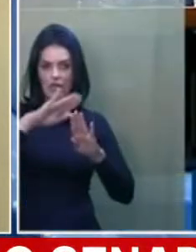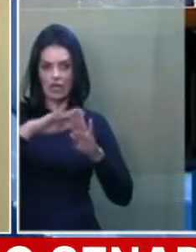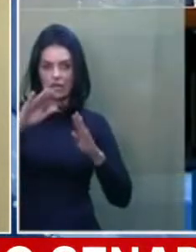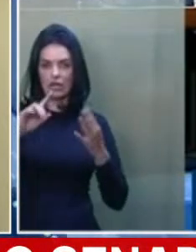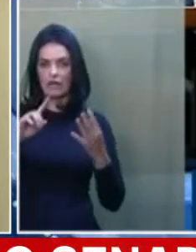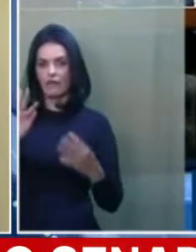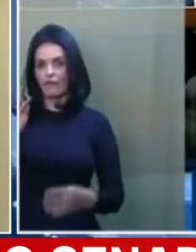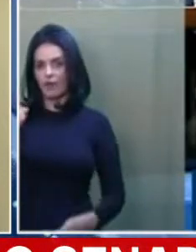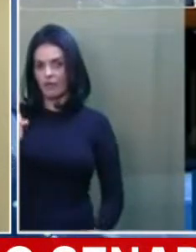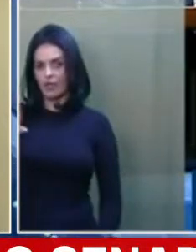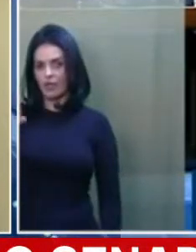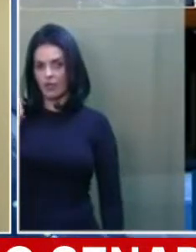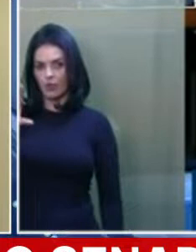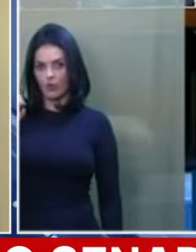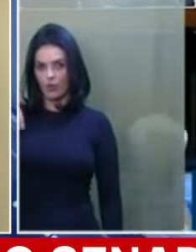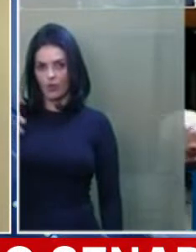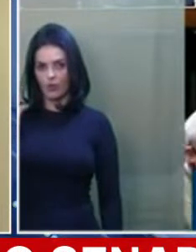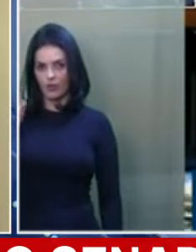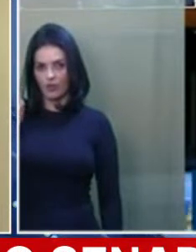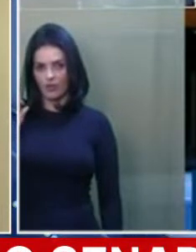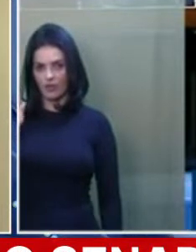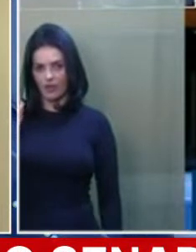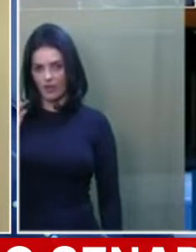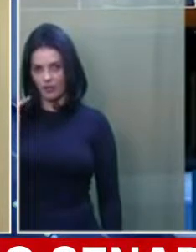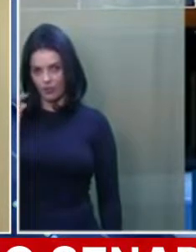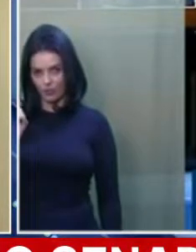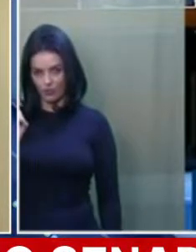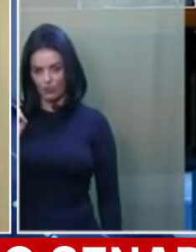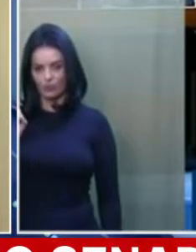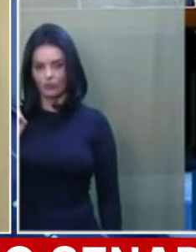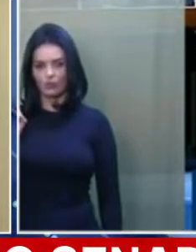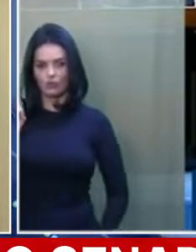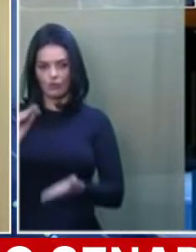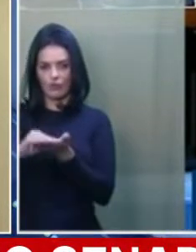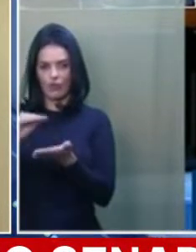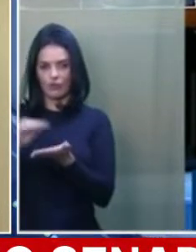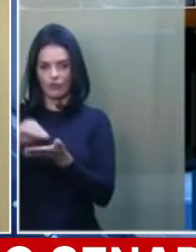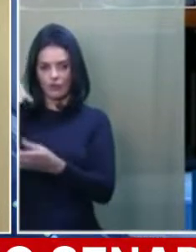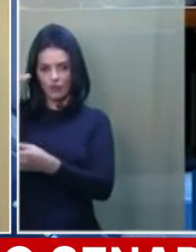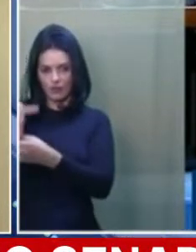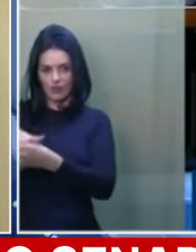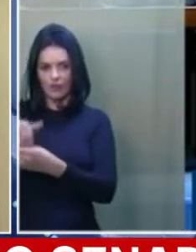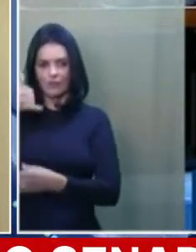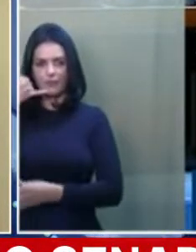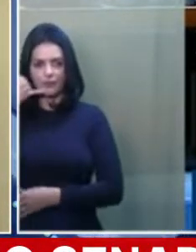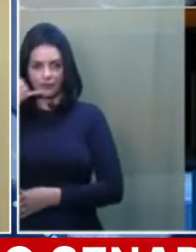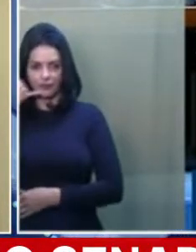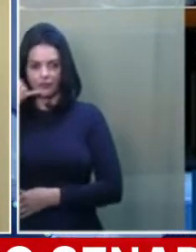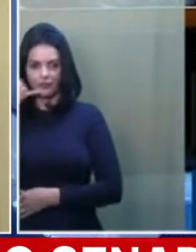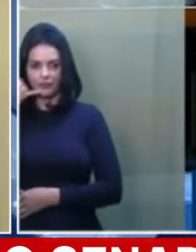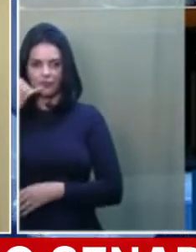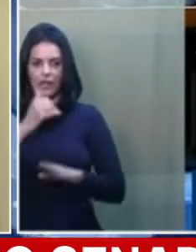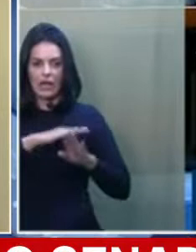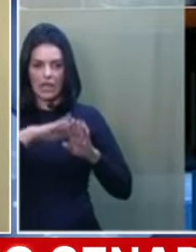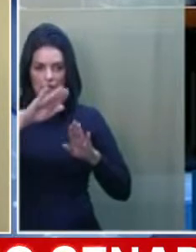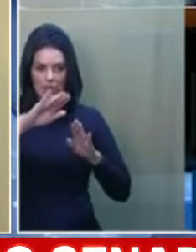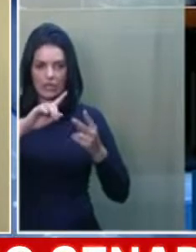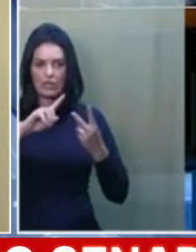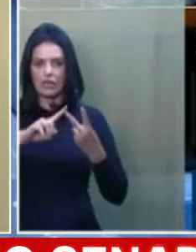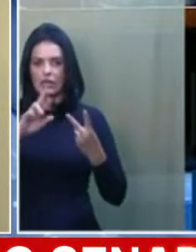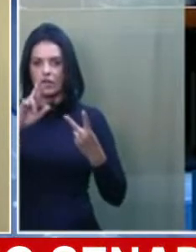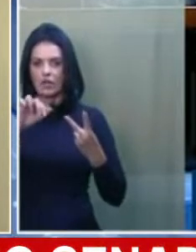a PEC 01, que tratava de aspectos sociais na emergência, e não a PEC de